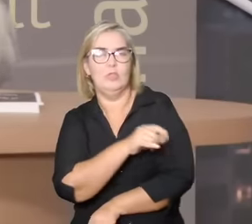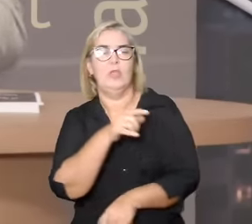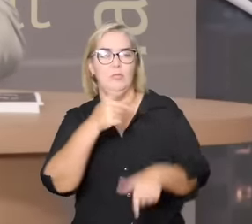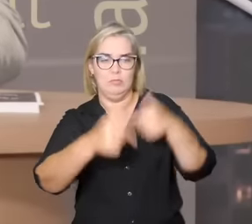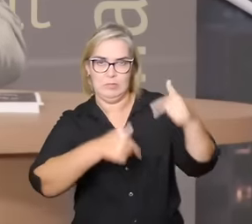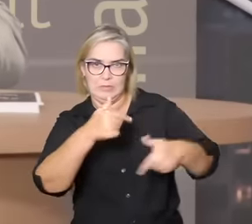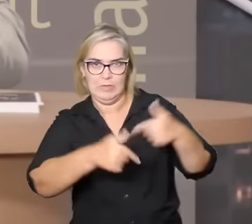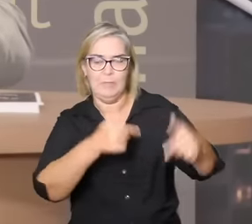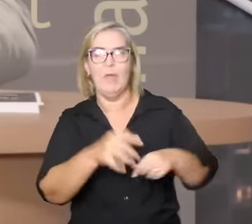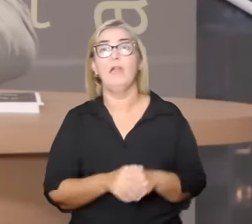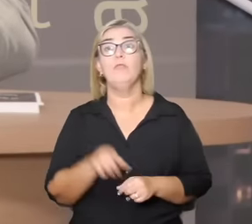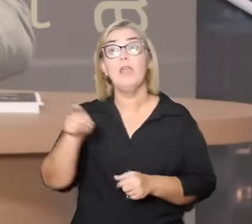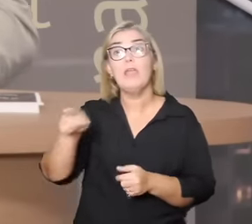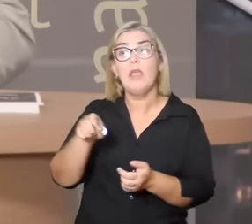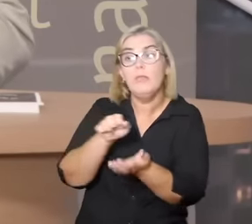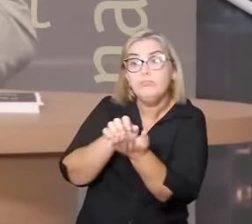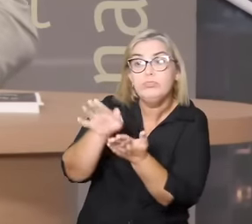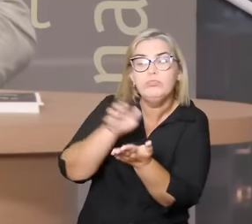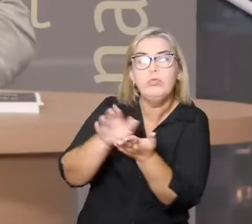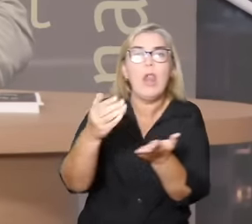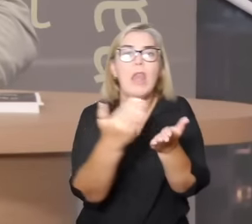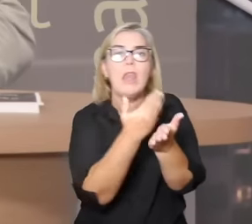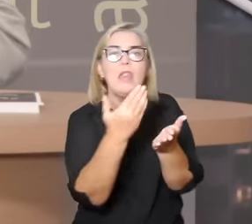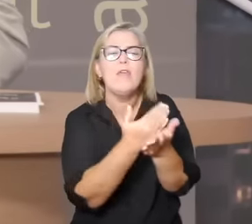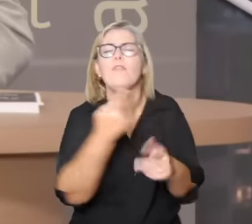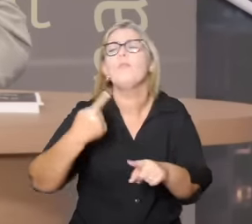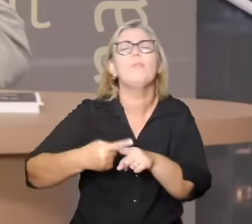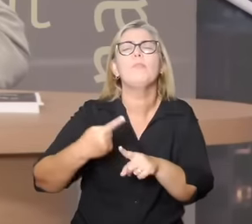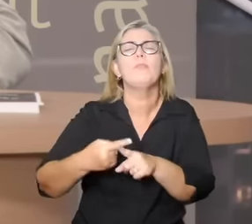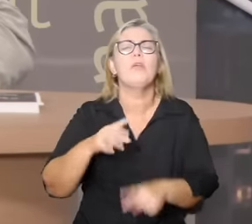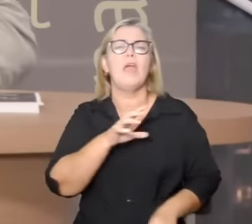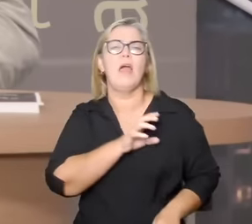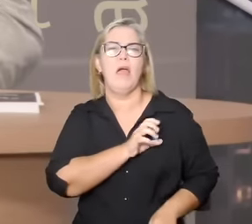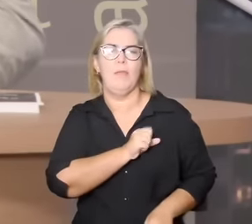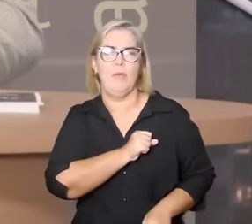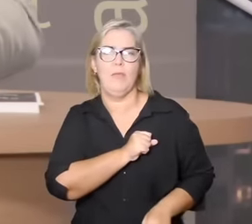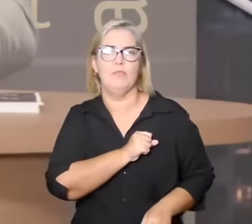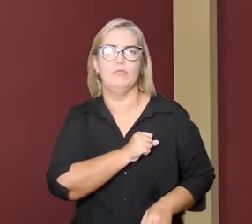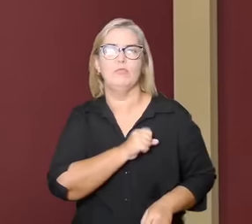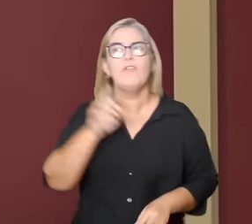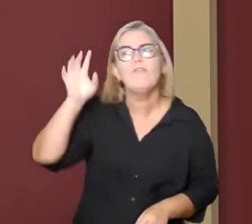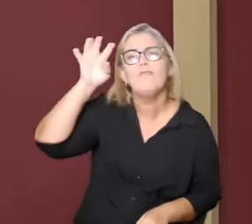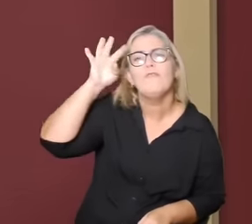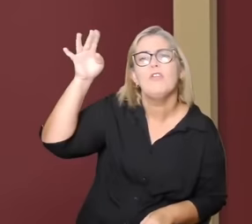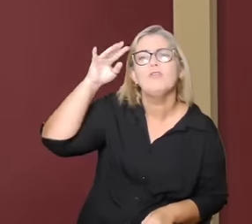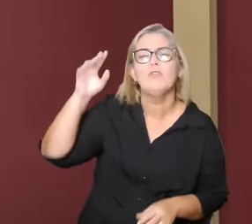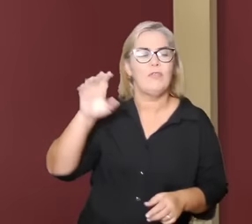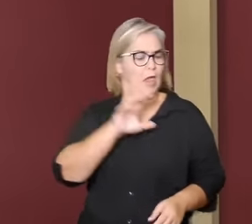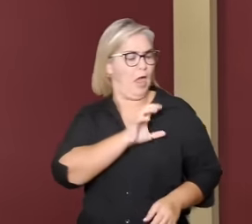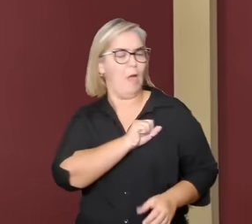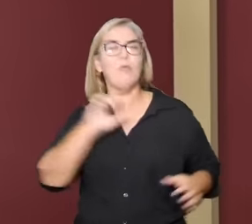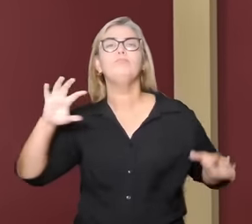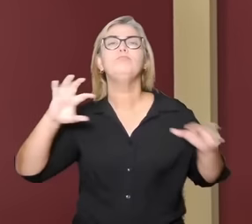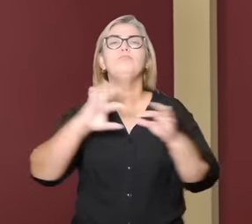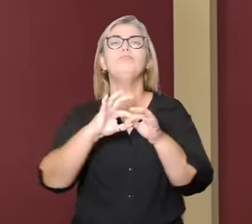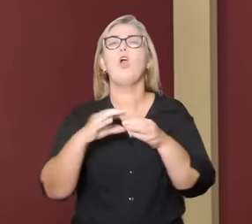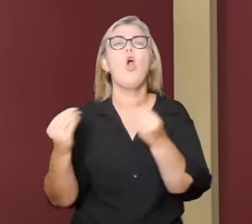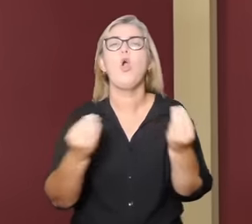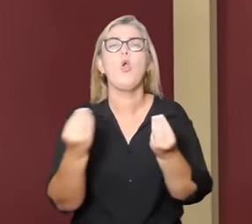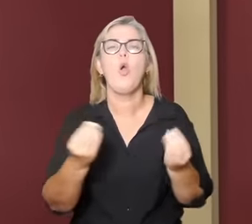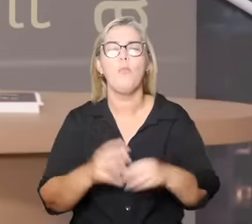livro Por que Amamos? O que os mitos e a filosofia têm a dizer sobre o amor. Nogueira, seja bem-vindo ao Café Filosófico 2023.